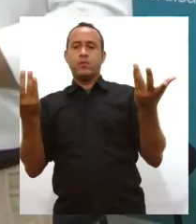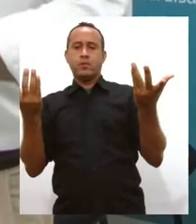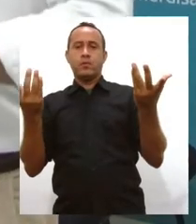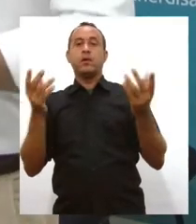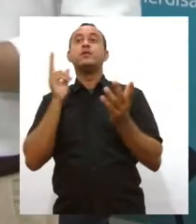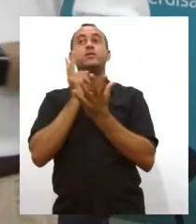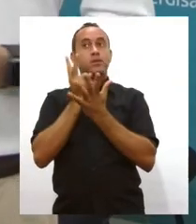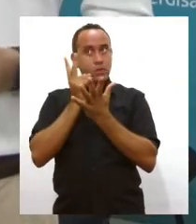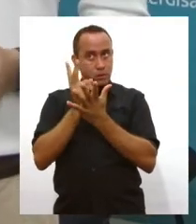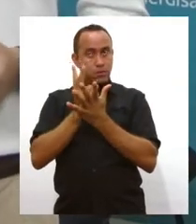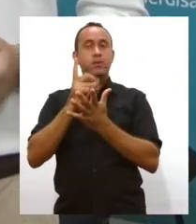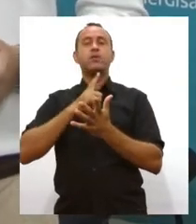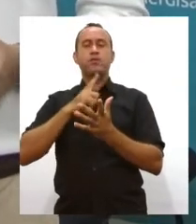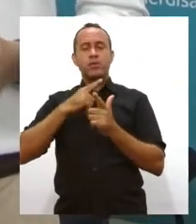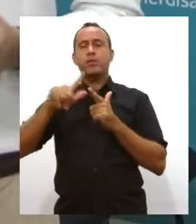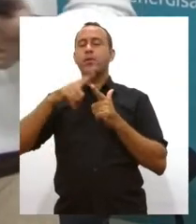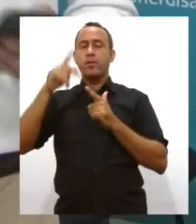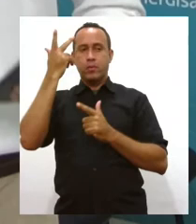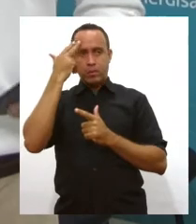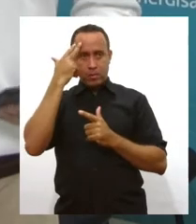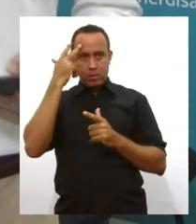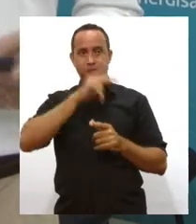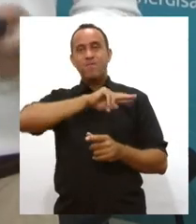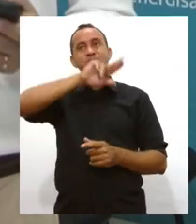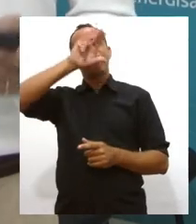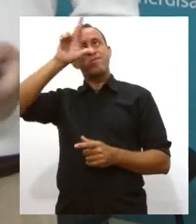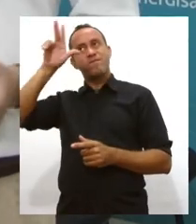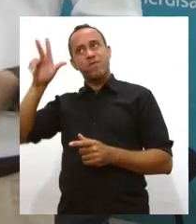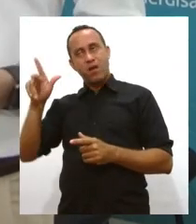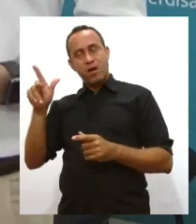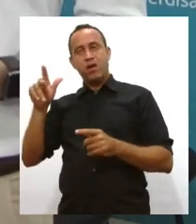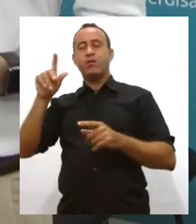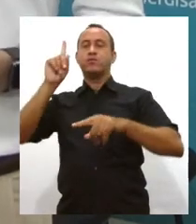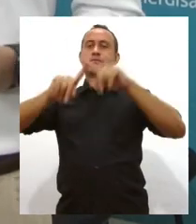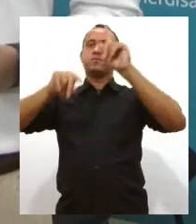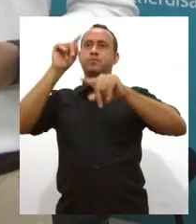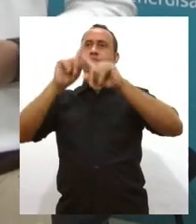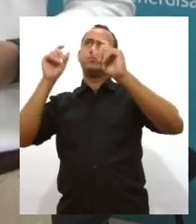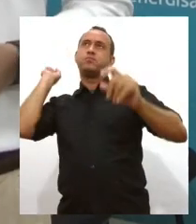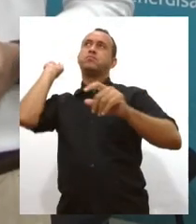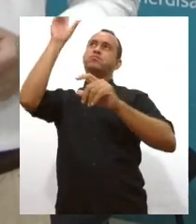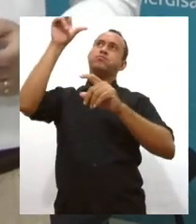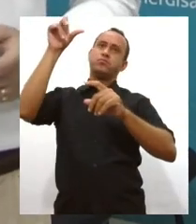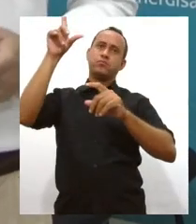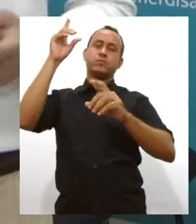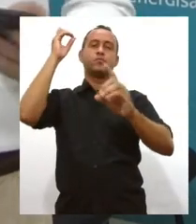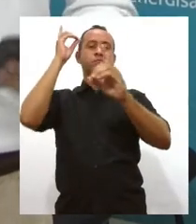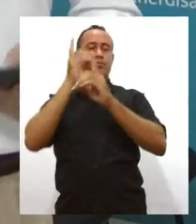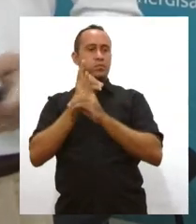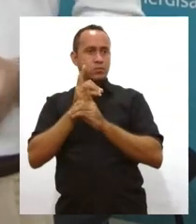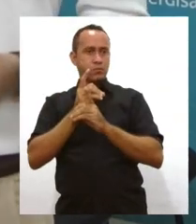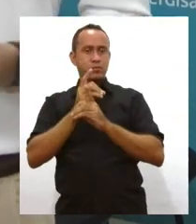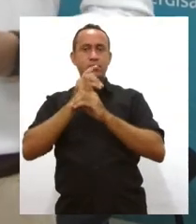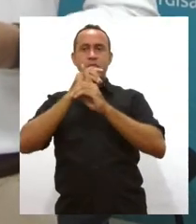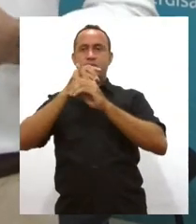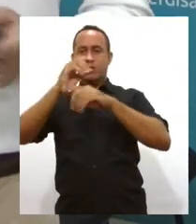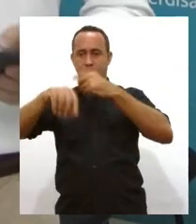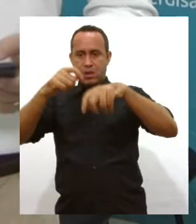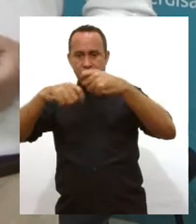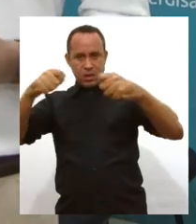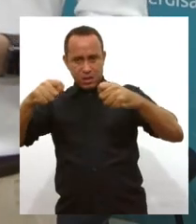sempre teve vários objetos lançados sobre a rede, a gente encontra tênis,